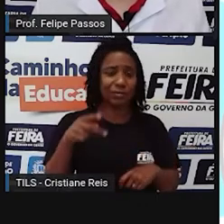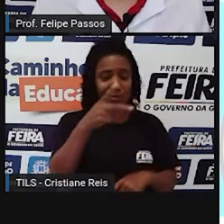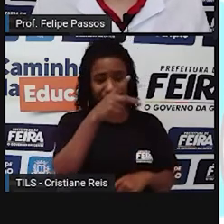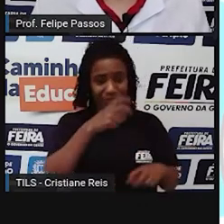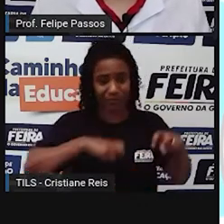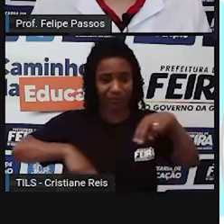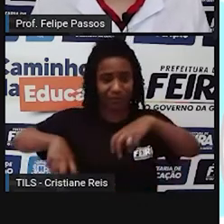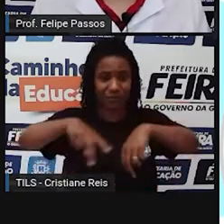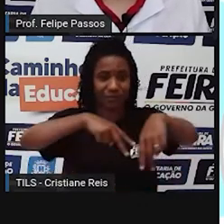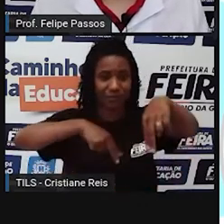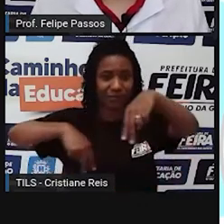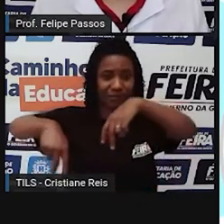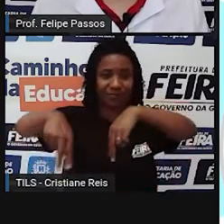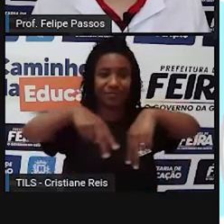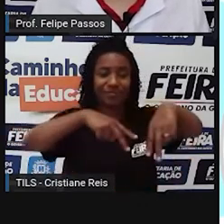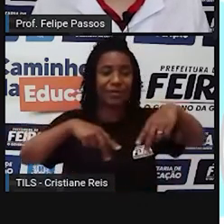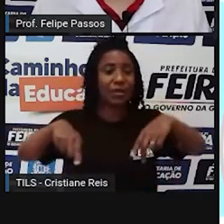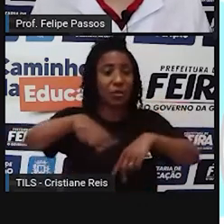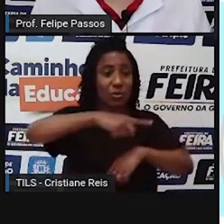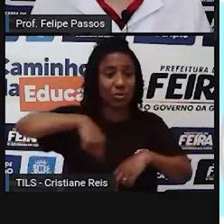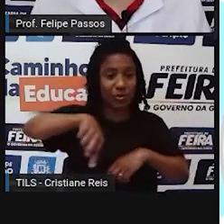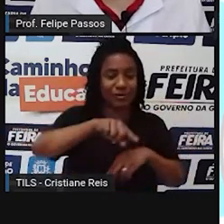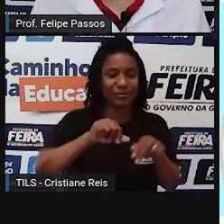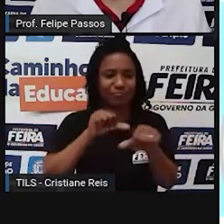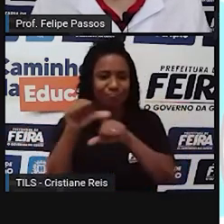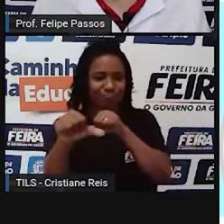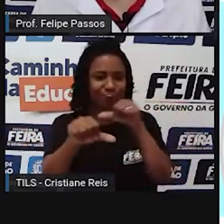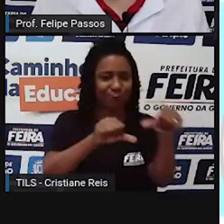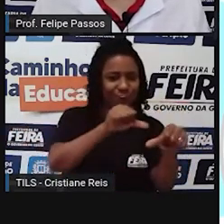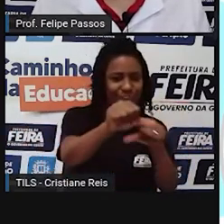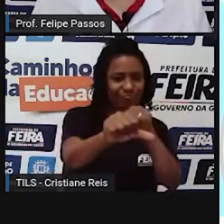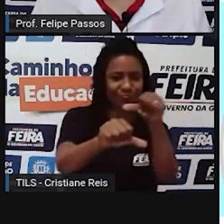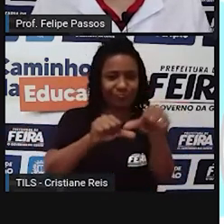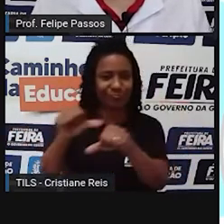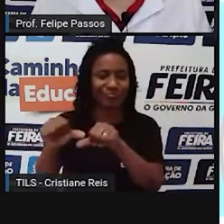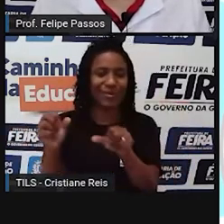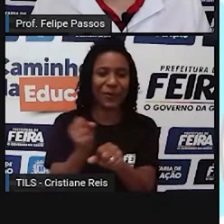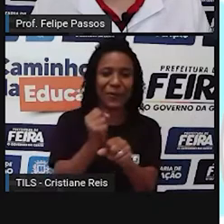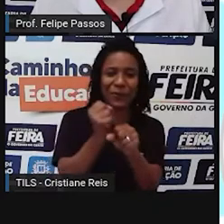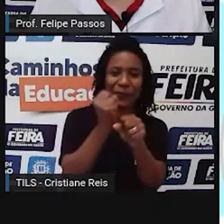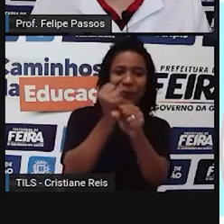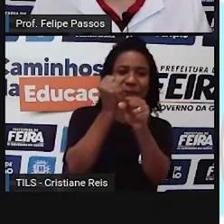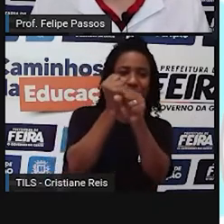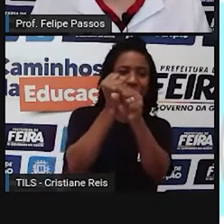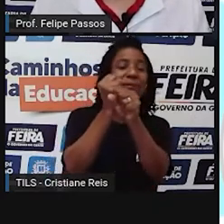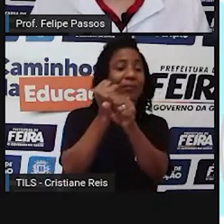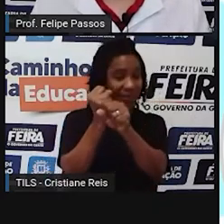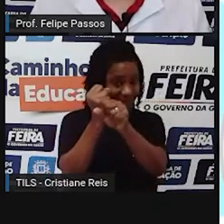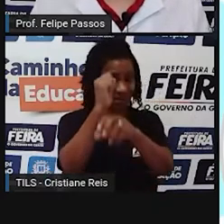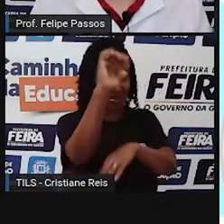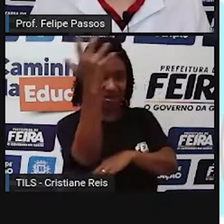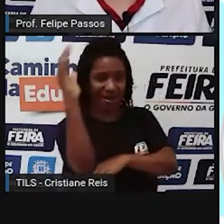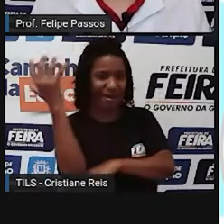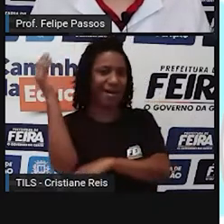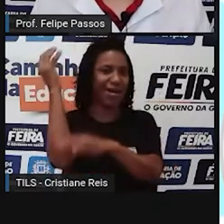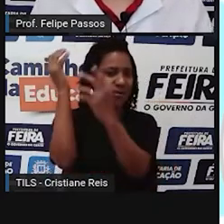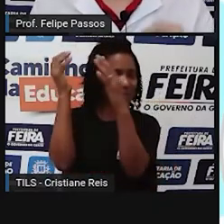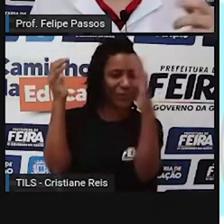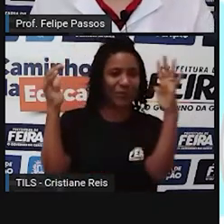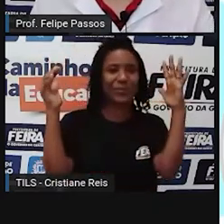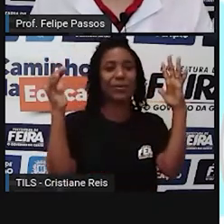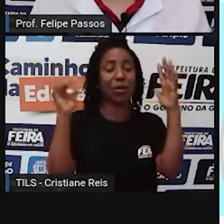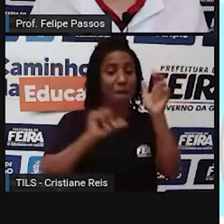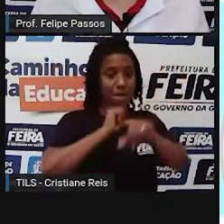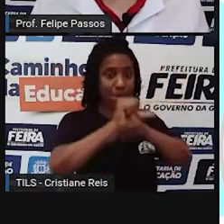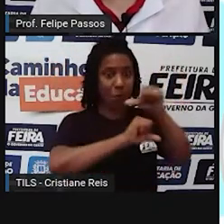é o tal do ambiente urbano. A gente modifica as estruturas naturais, né? Para poder